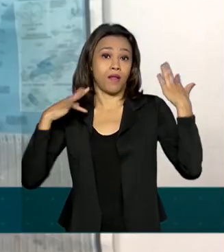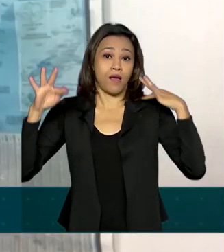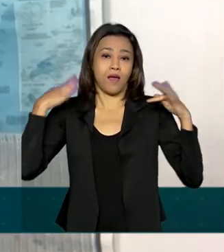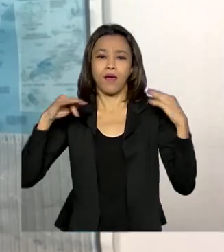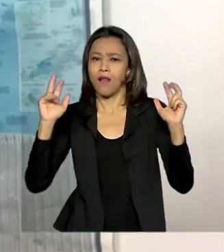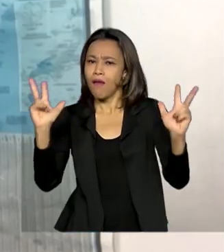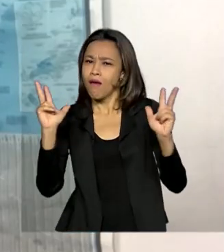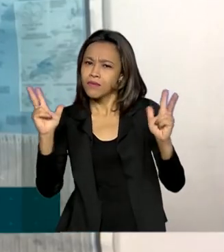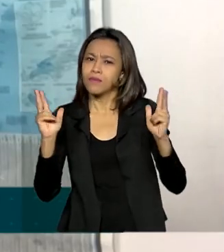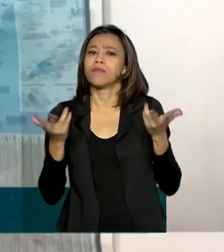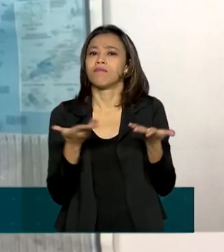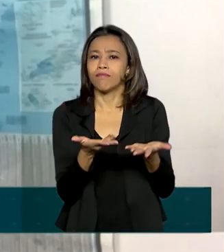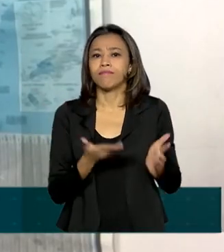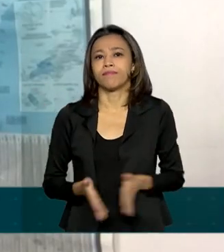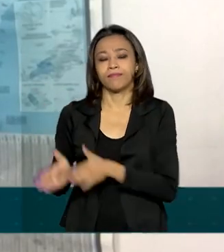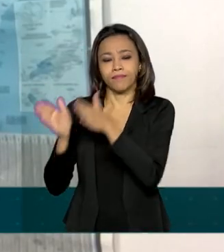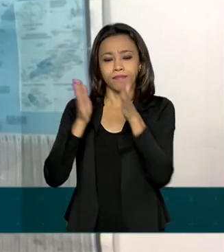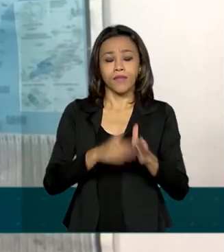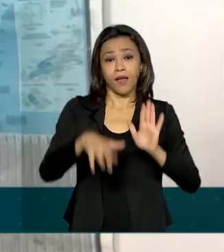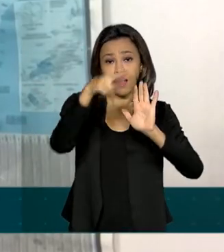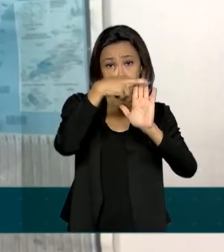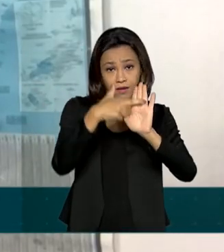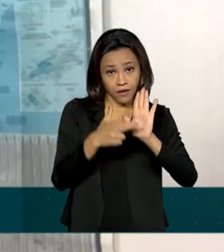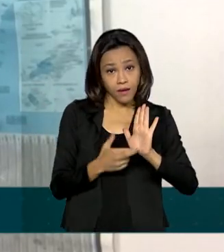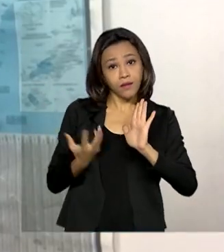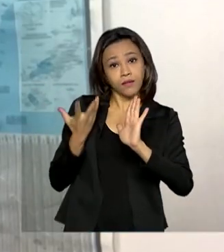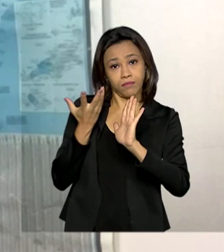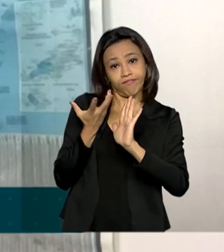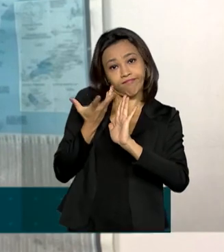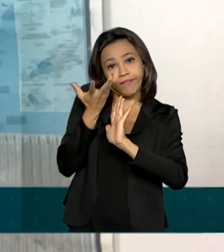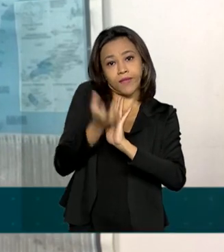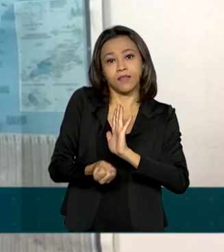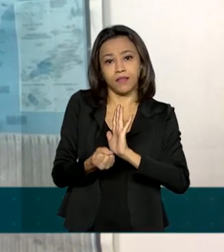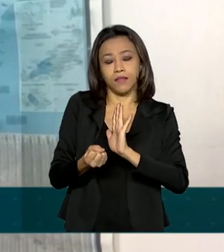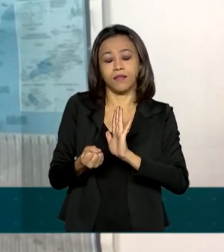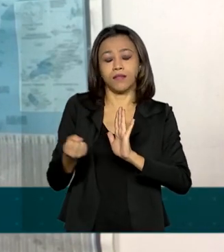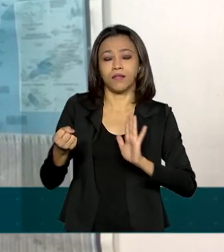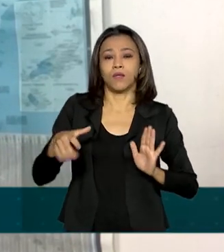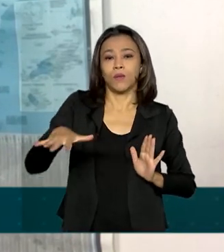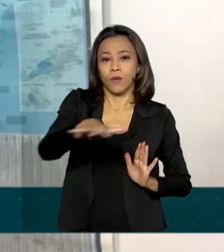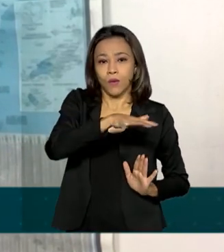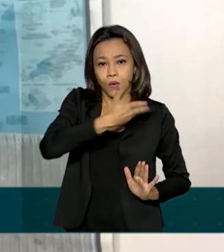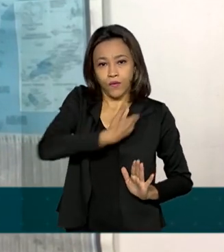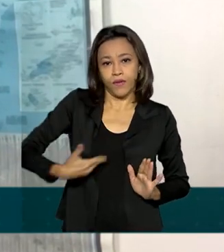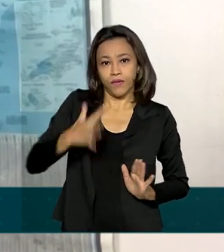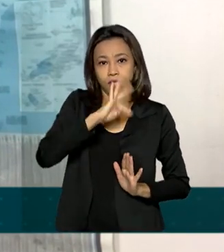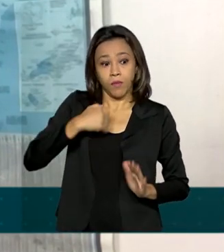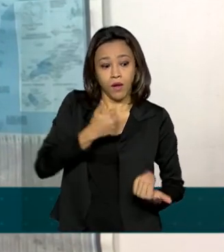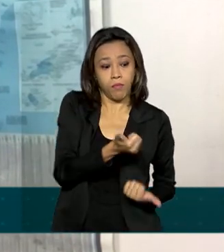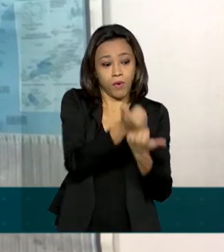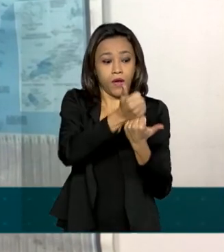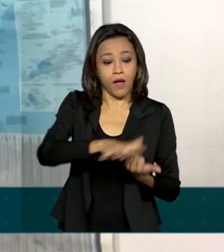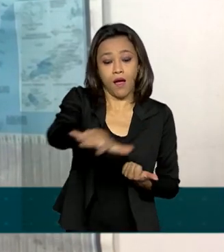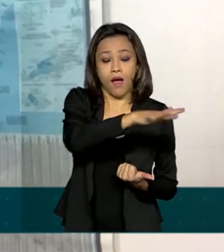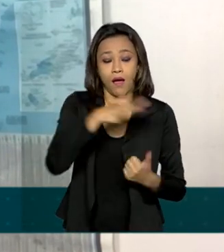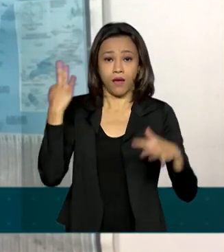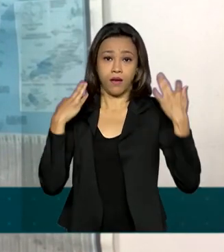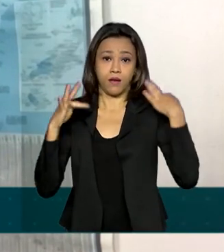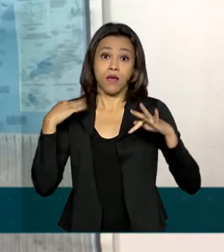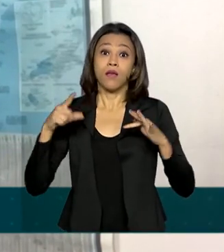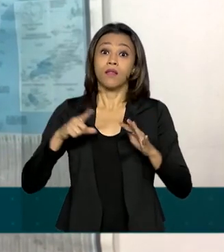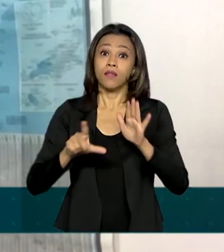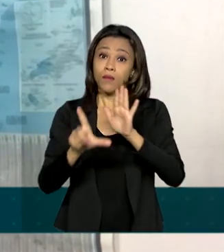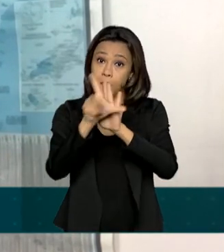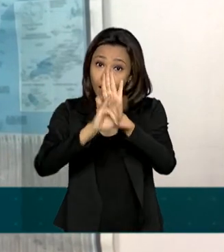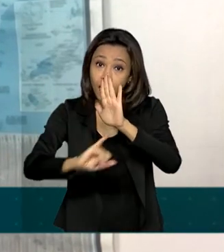lazer. Entre as medidas adotadas pelo governo federal para socorrer o setor de turismo está a criação de uma lei com regras para